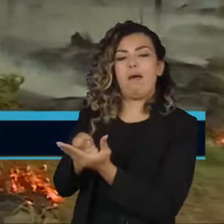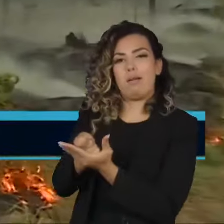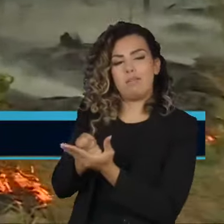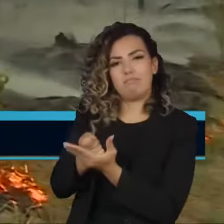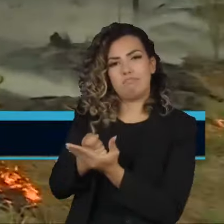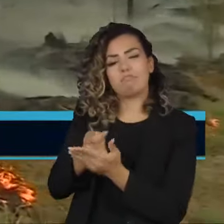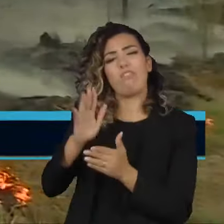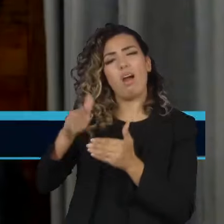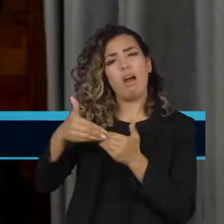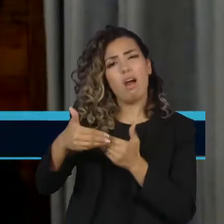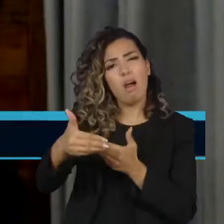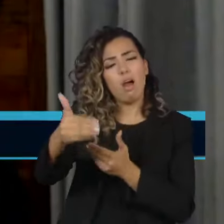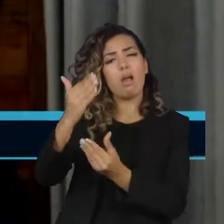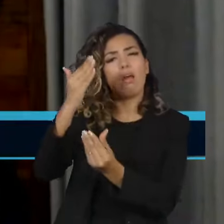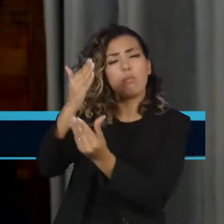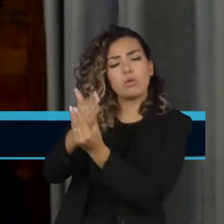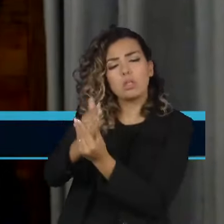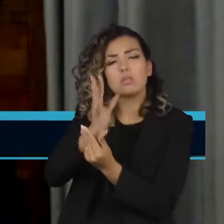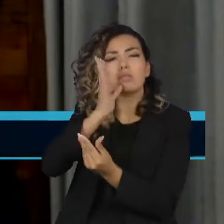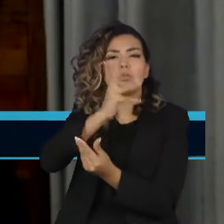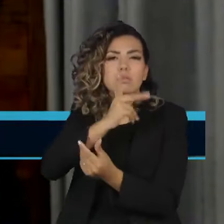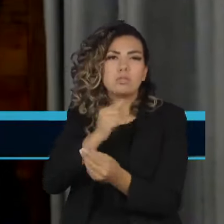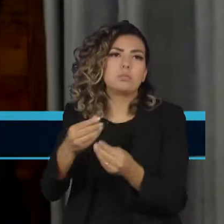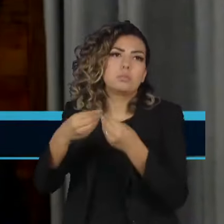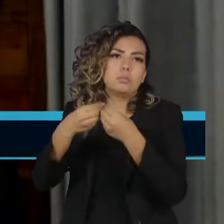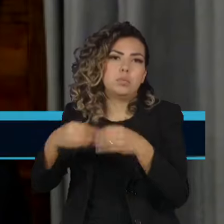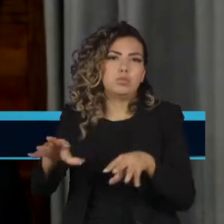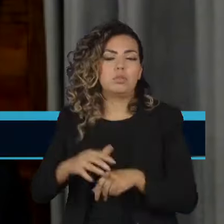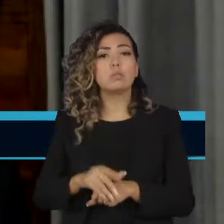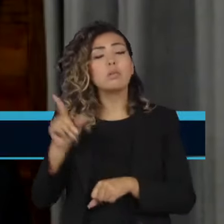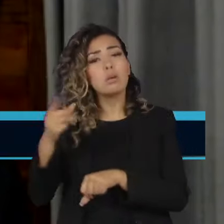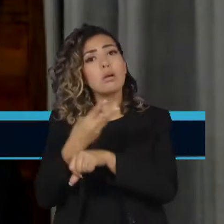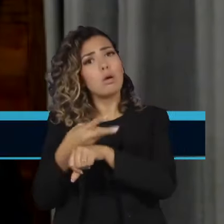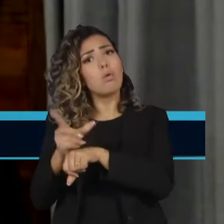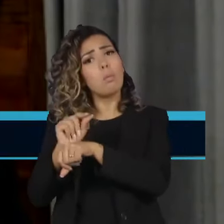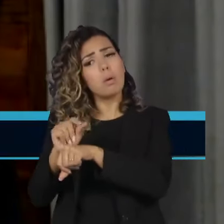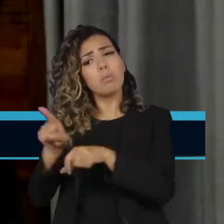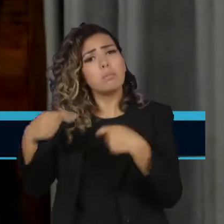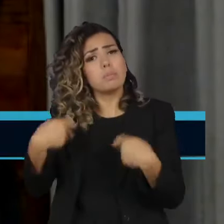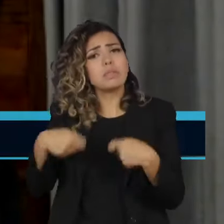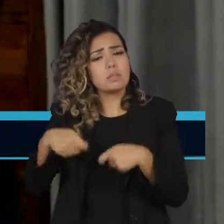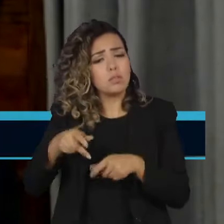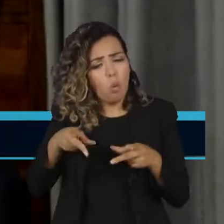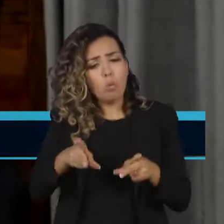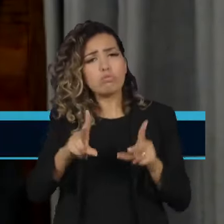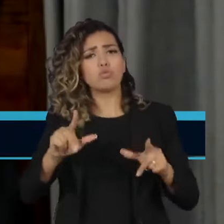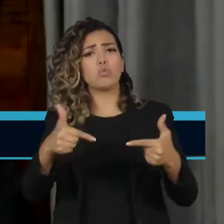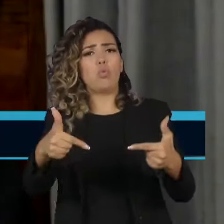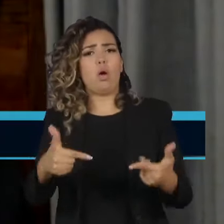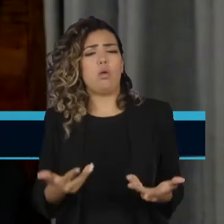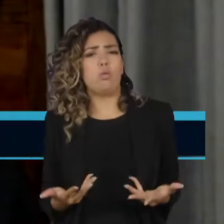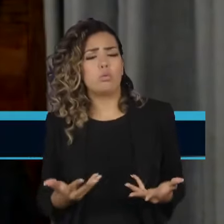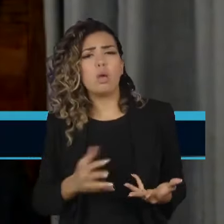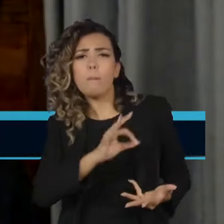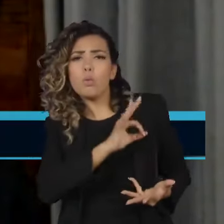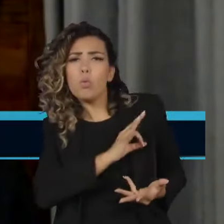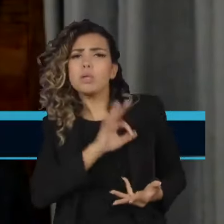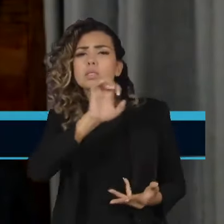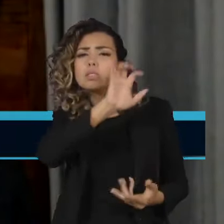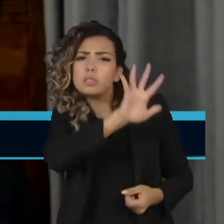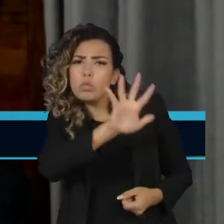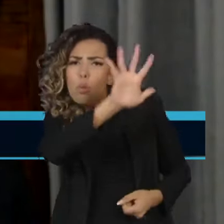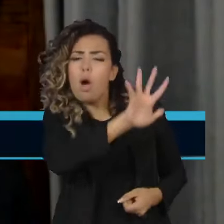judicializado. O Ibama e o ICMBio precisam continuar fazendo o papel deles, as polícias estaduais, as forças de